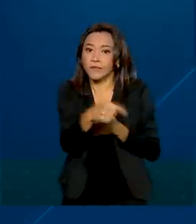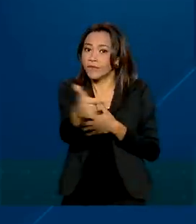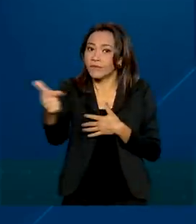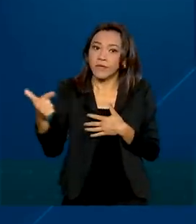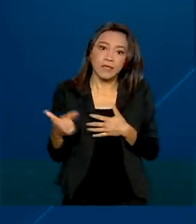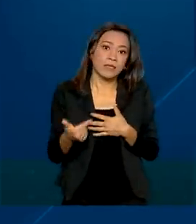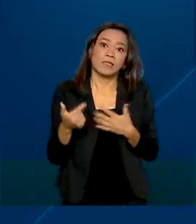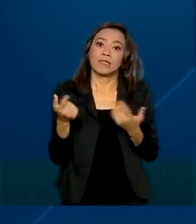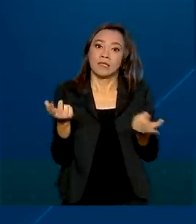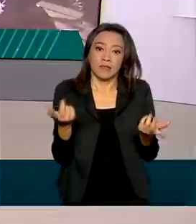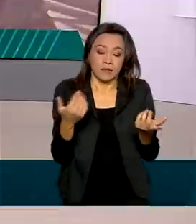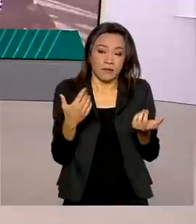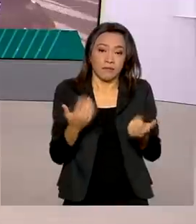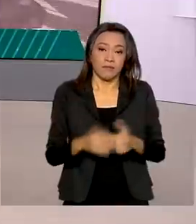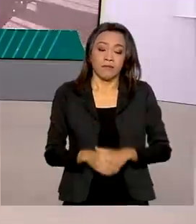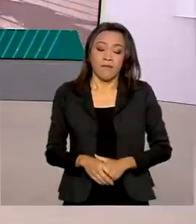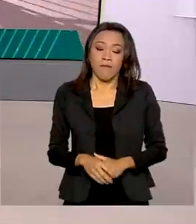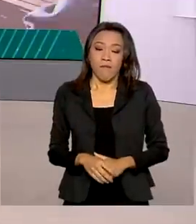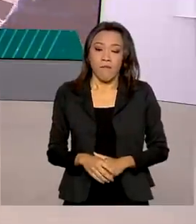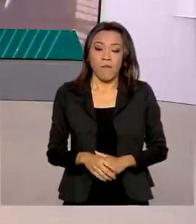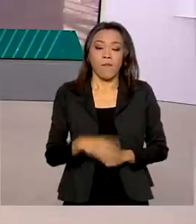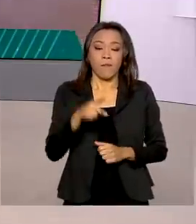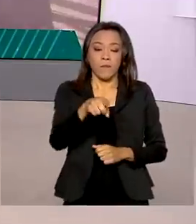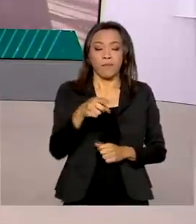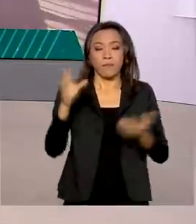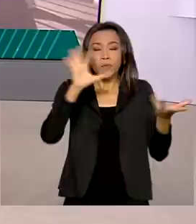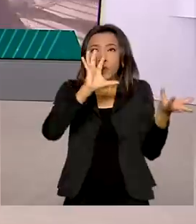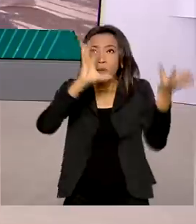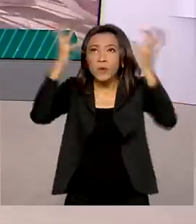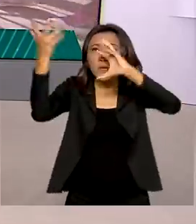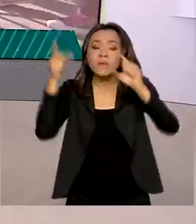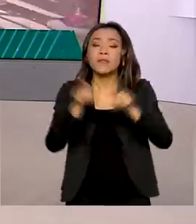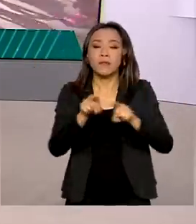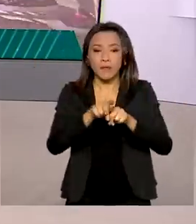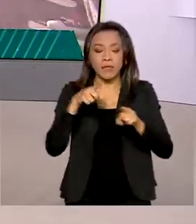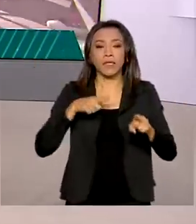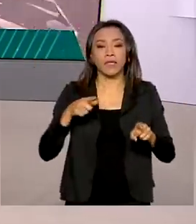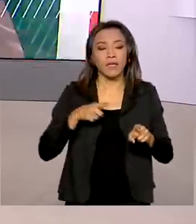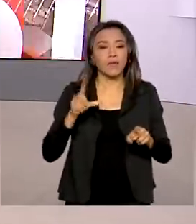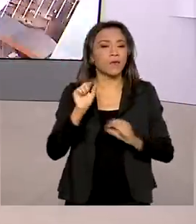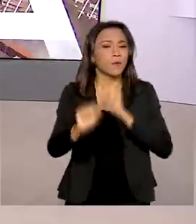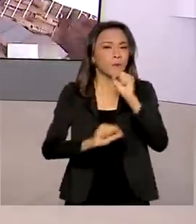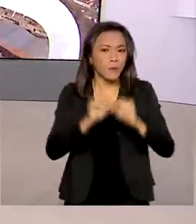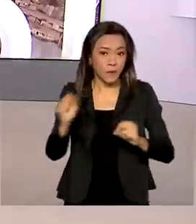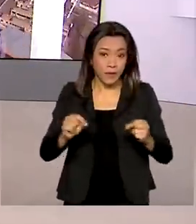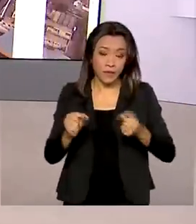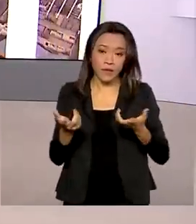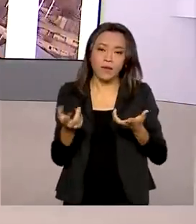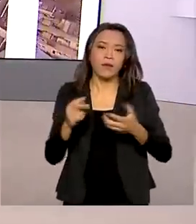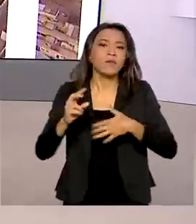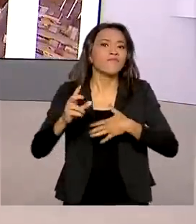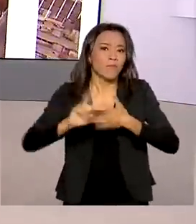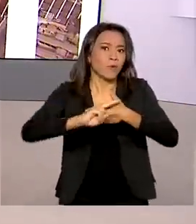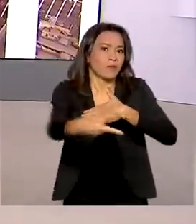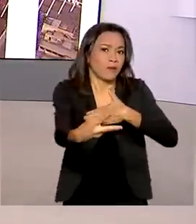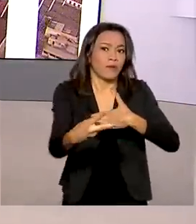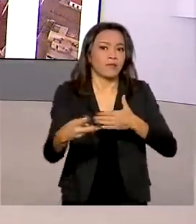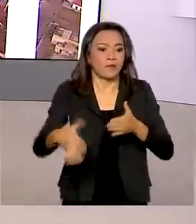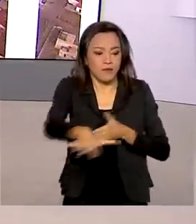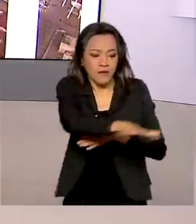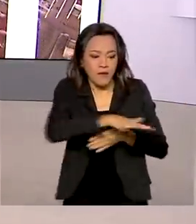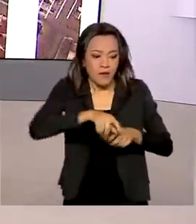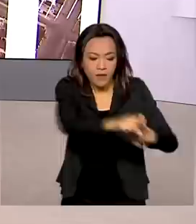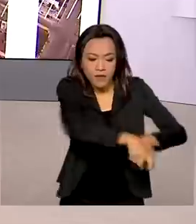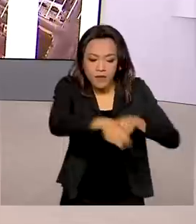varar esse ano que vem aí. E o clima afetou a produtividade das lavouras de milho. Mesmo assim, o Brasil deve